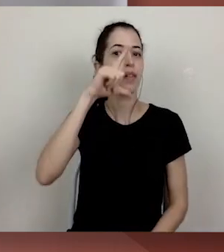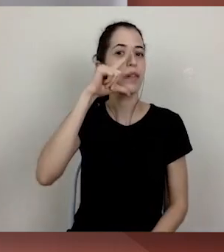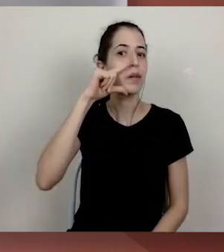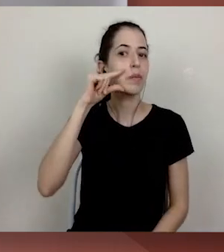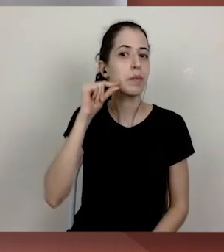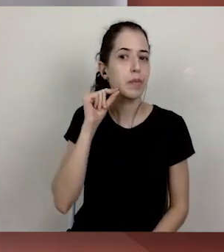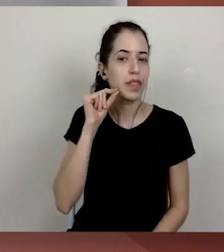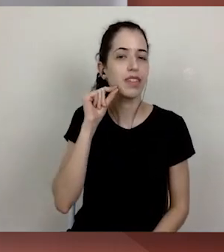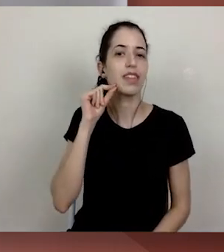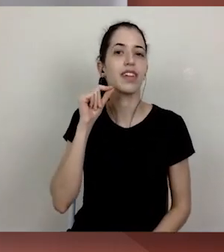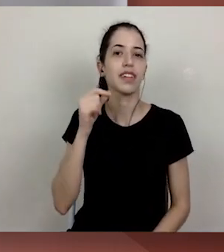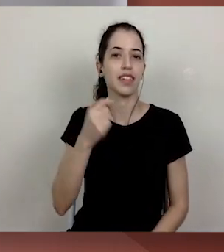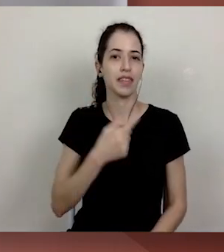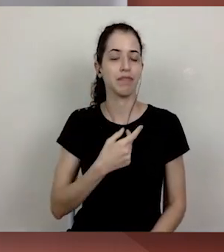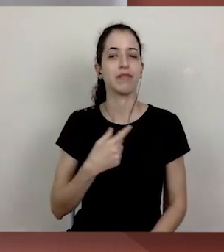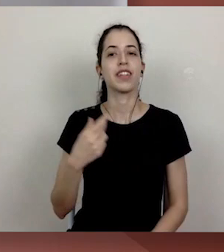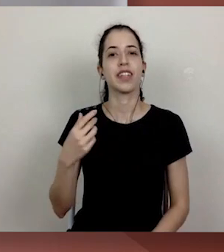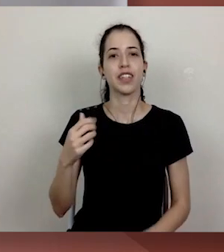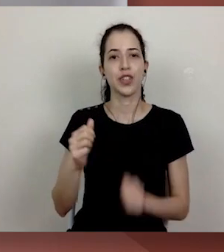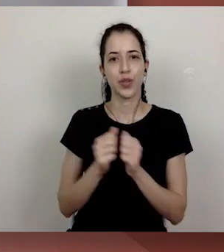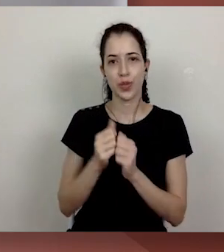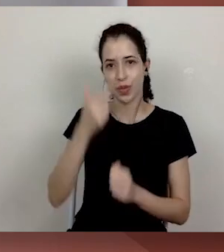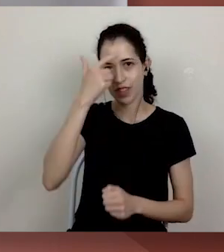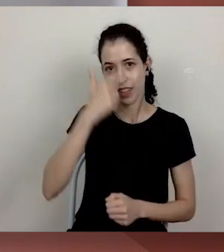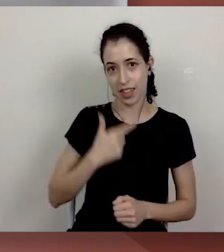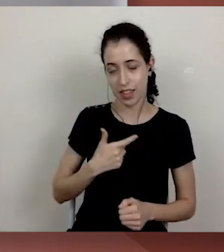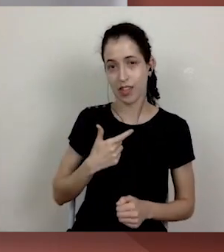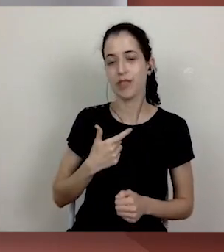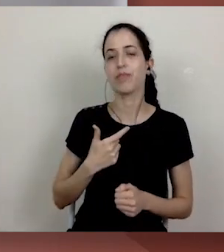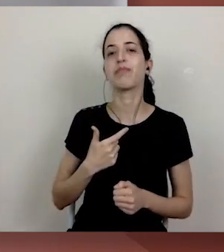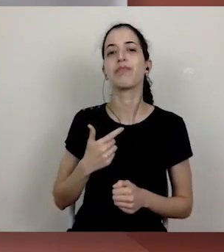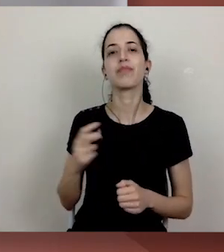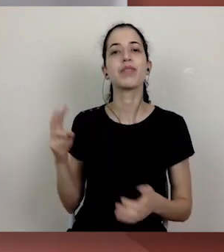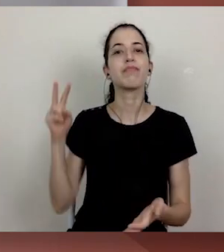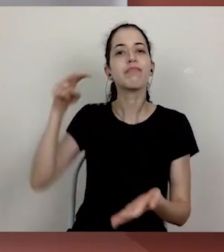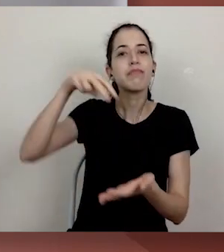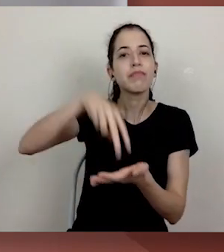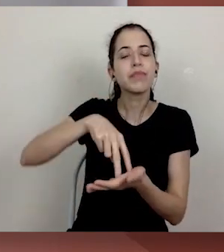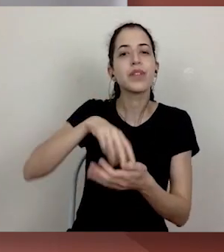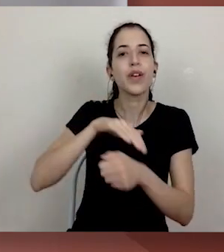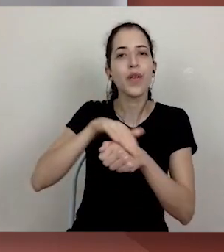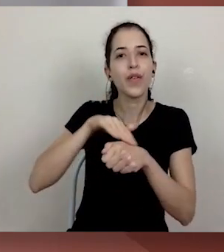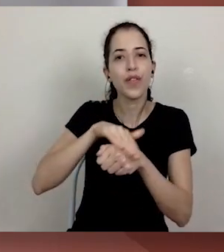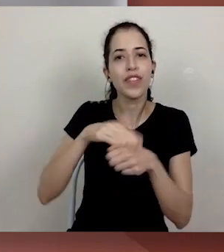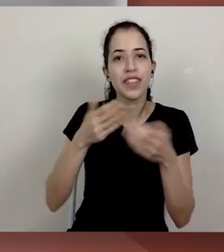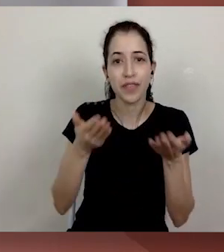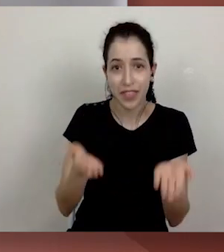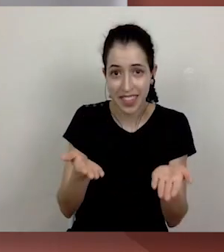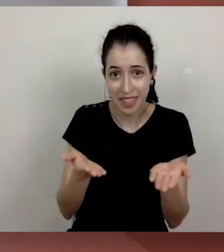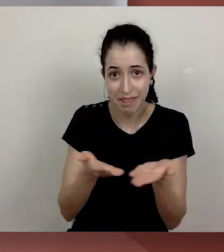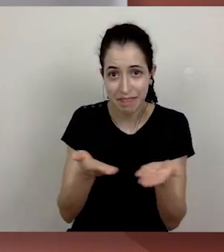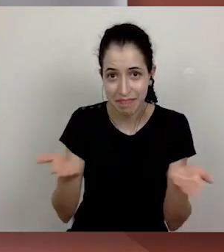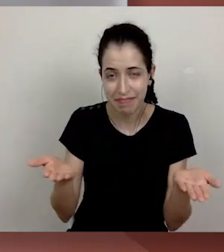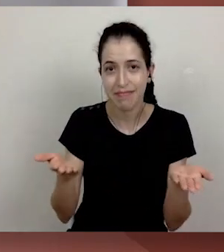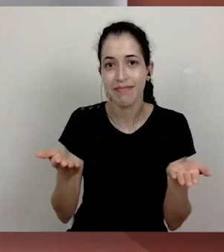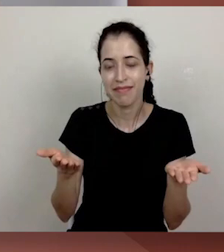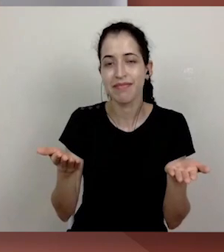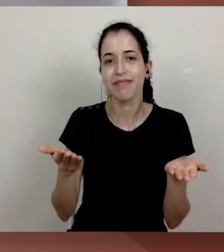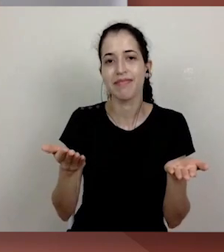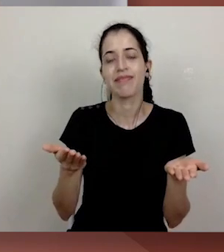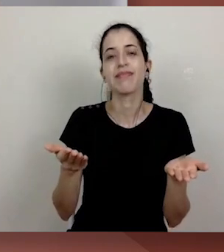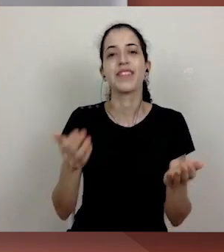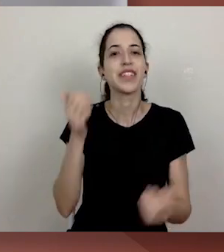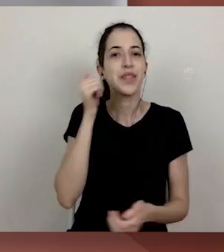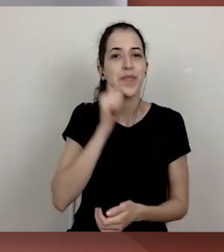com você, mulher que compõe esse universo da Universidade Federal de São Carlos em todos os campos.